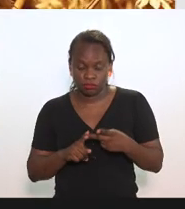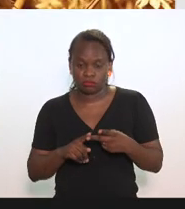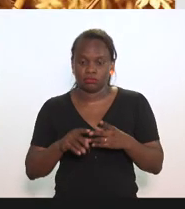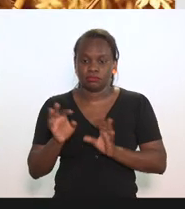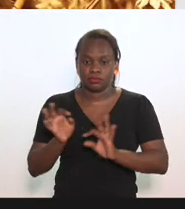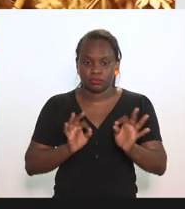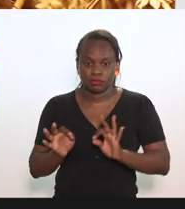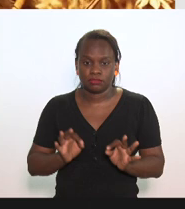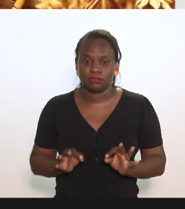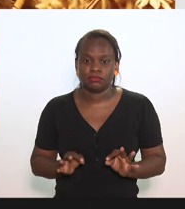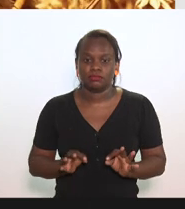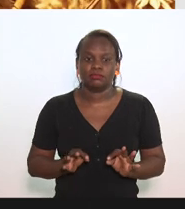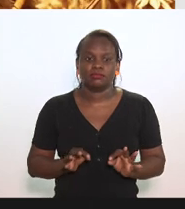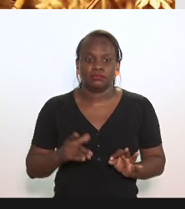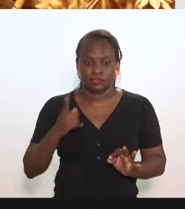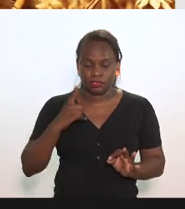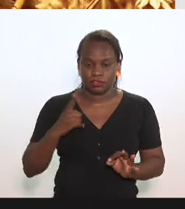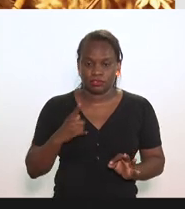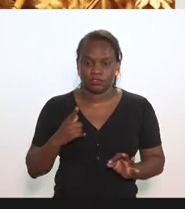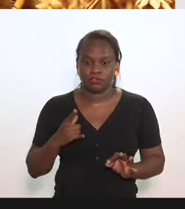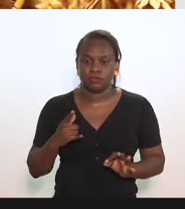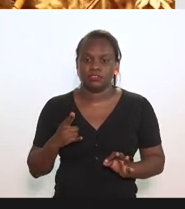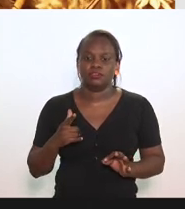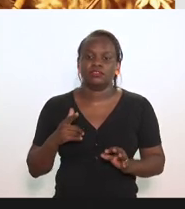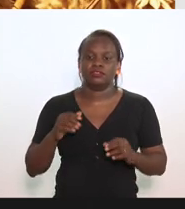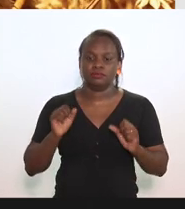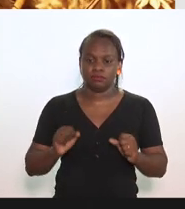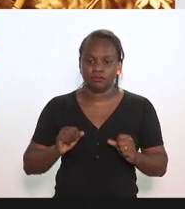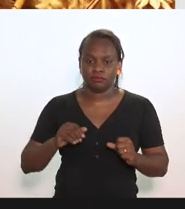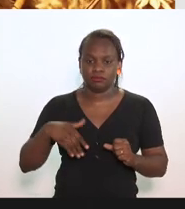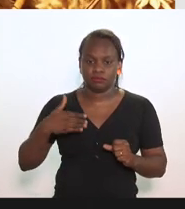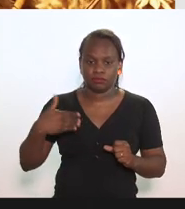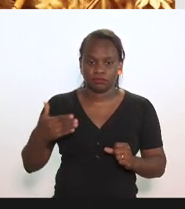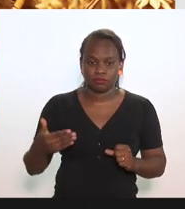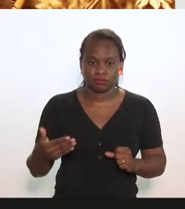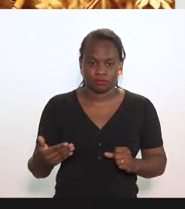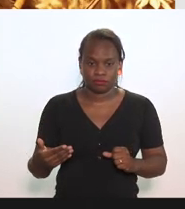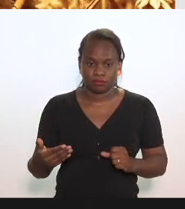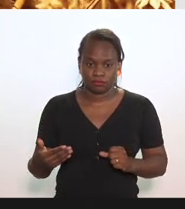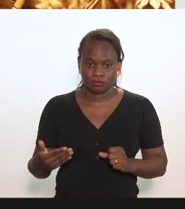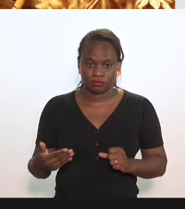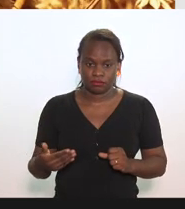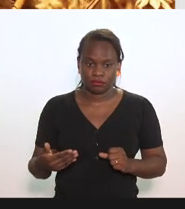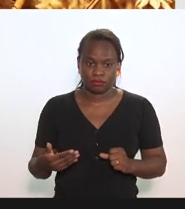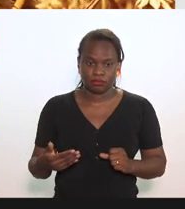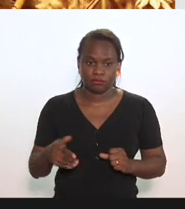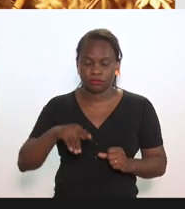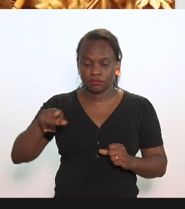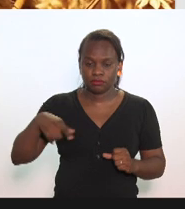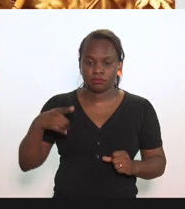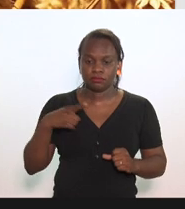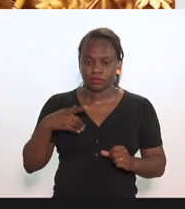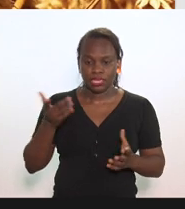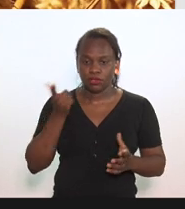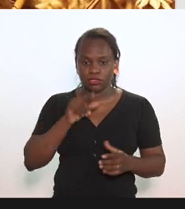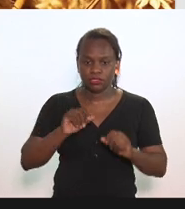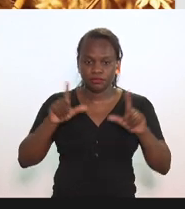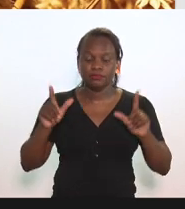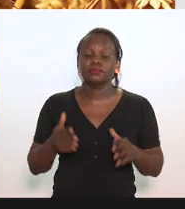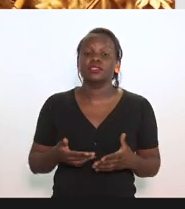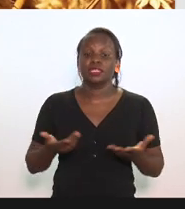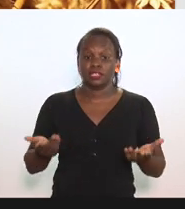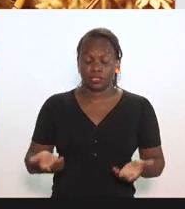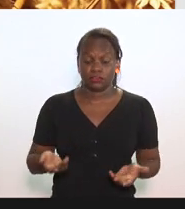processos que aqui estão, acaba por... por a gente ter... Ah, o Rodrigo conseguiu. Por a gente